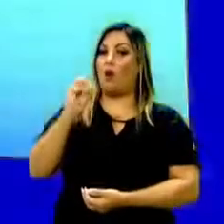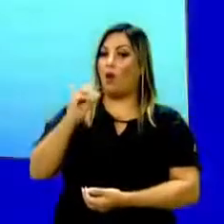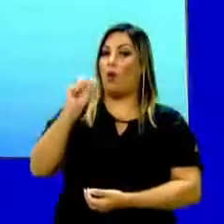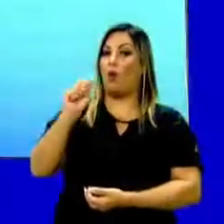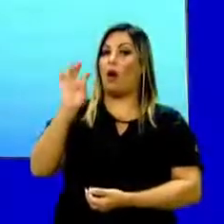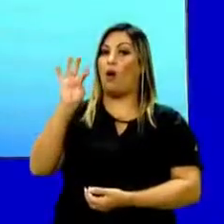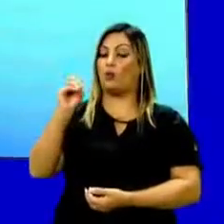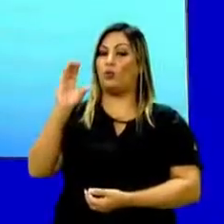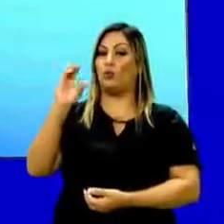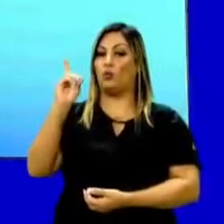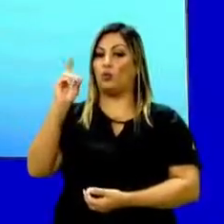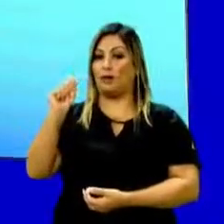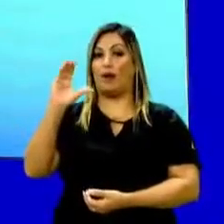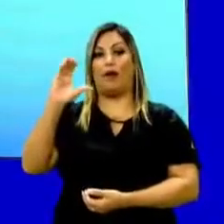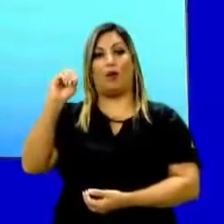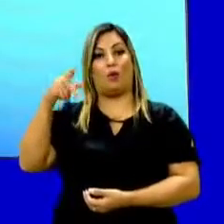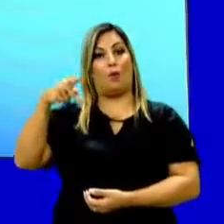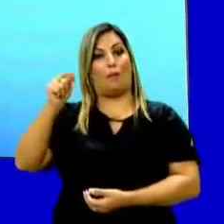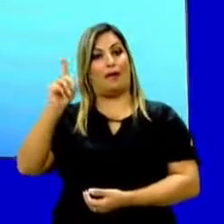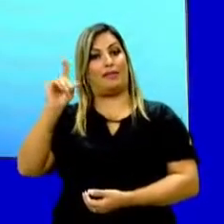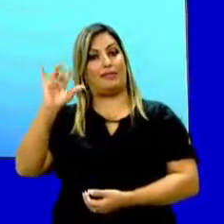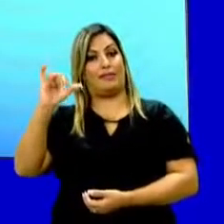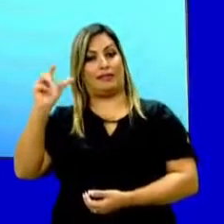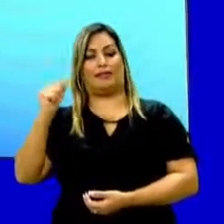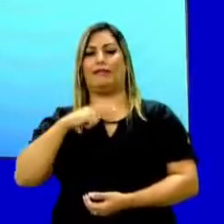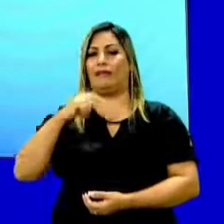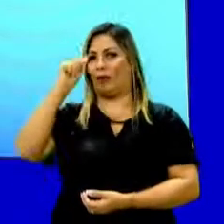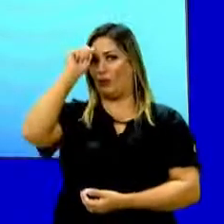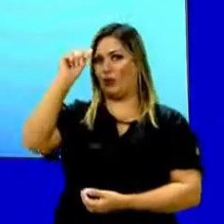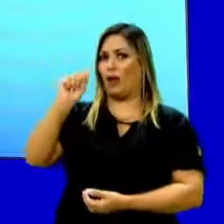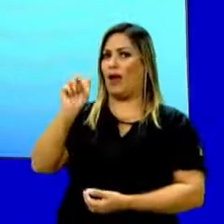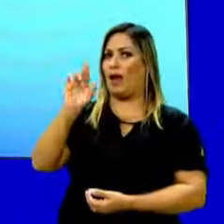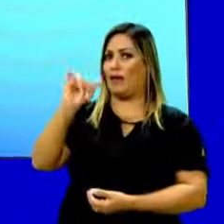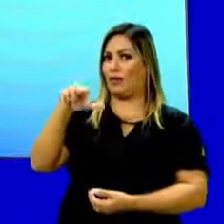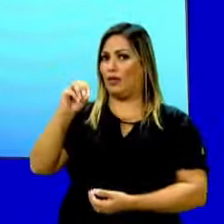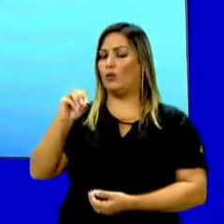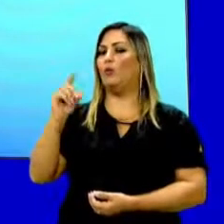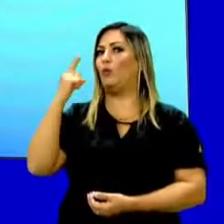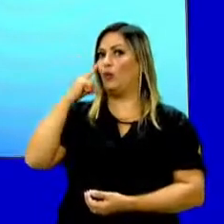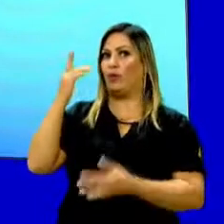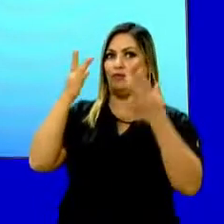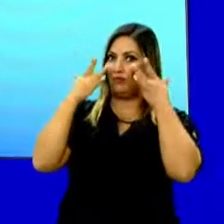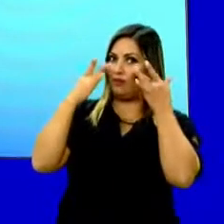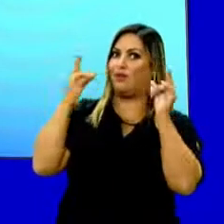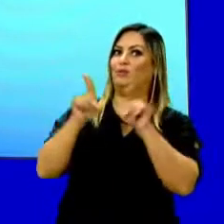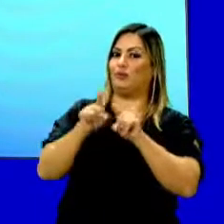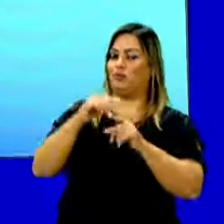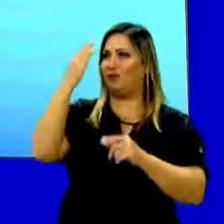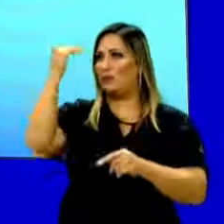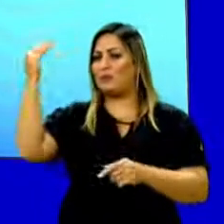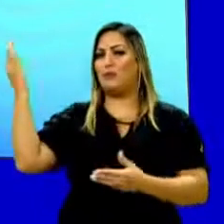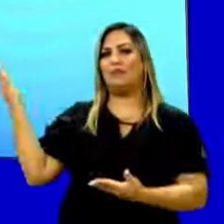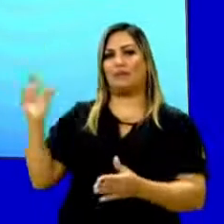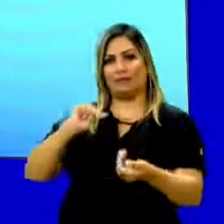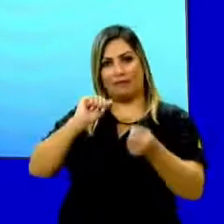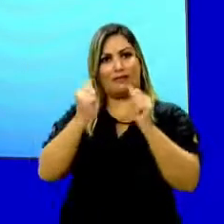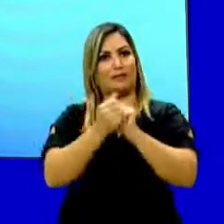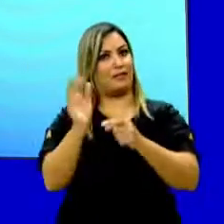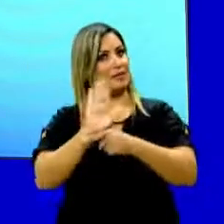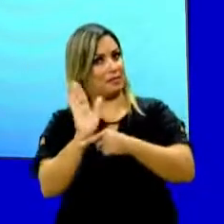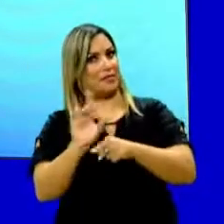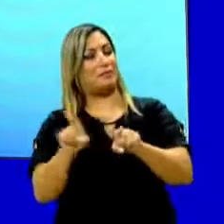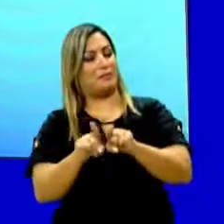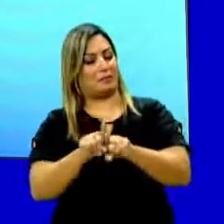Esse muito popular e conhecido, uma obra do Ariano Soassuna, uma peça teatral, que também foi adaptada para o